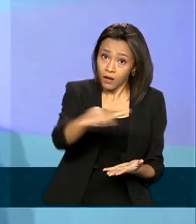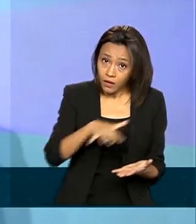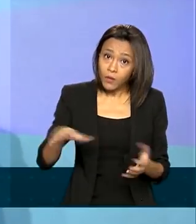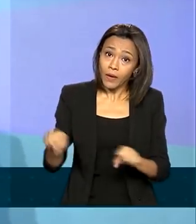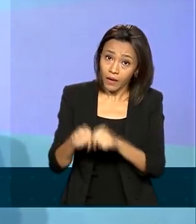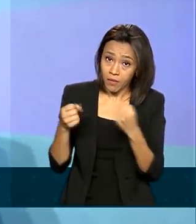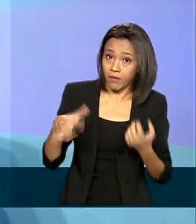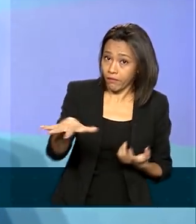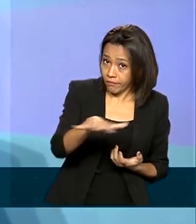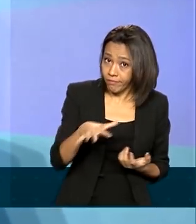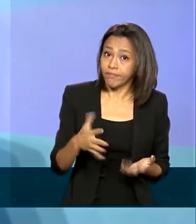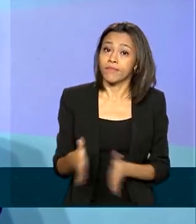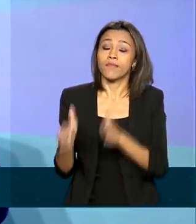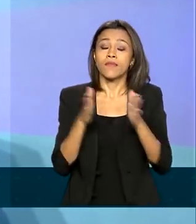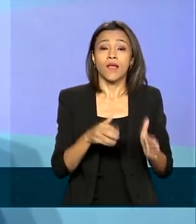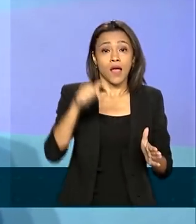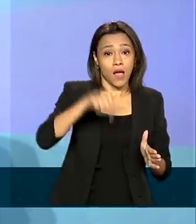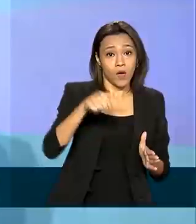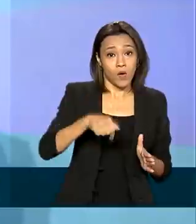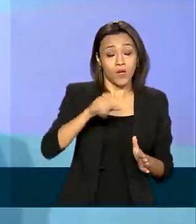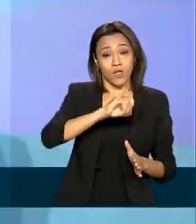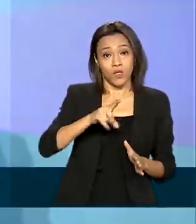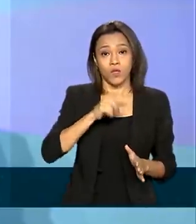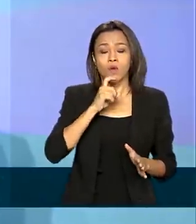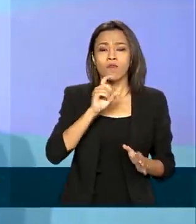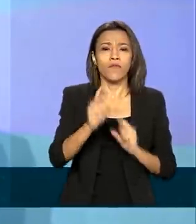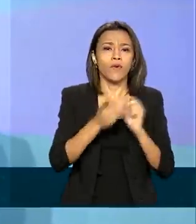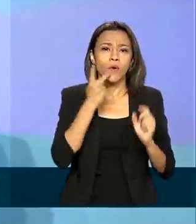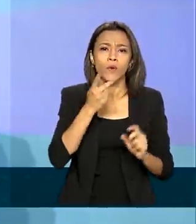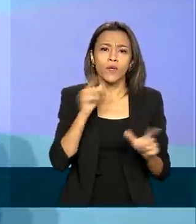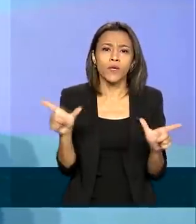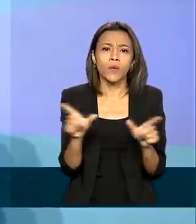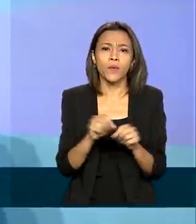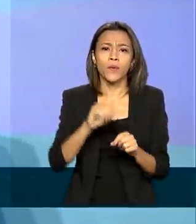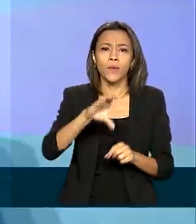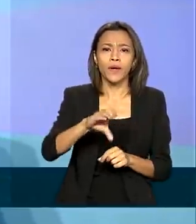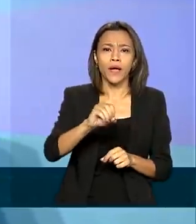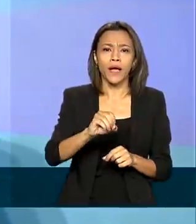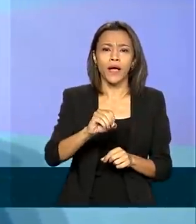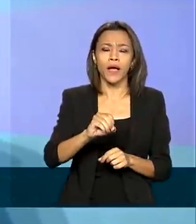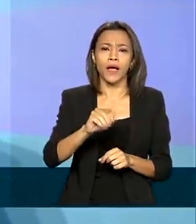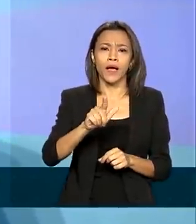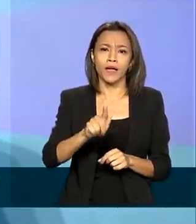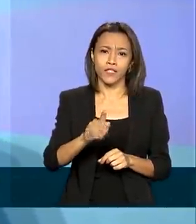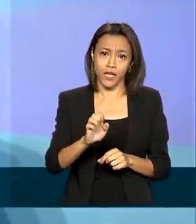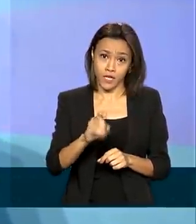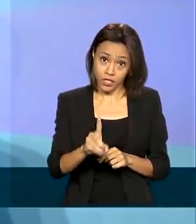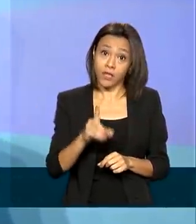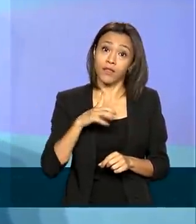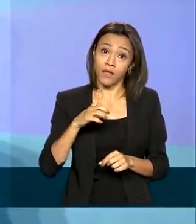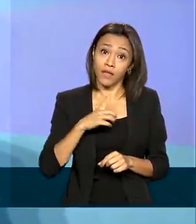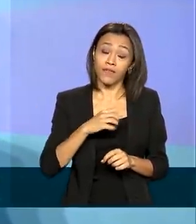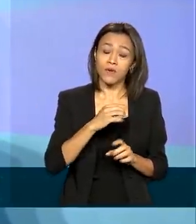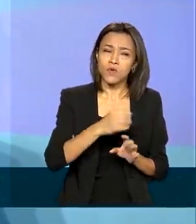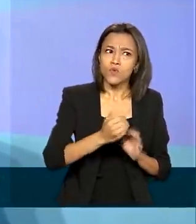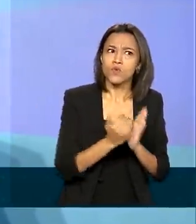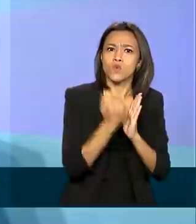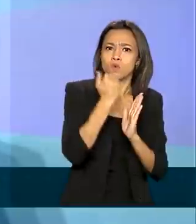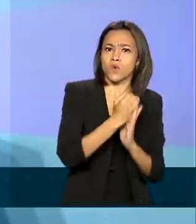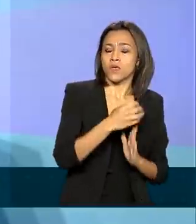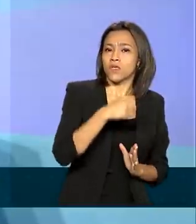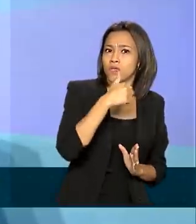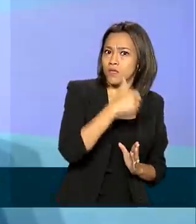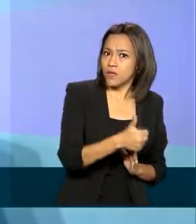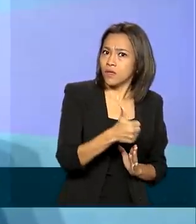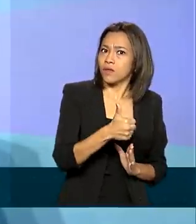No mês de julho agora o Cagede disse que entre demitidos e admitidos tivemos um saldo de 130 mil, isso é